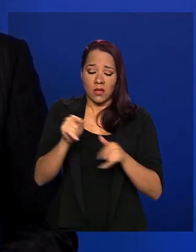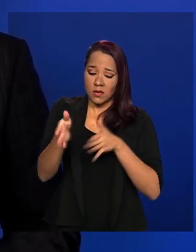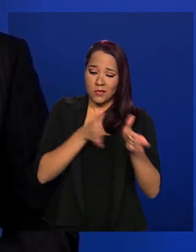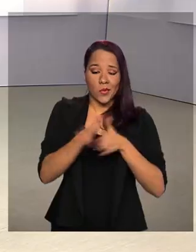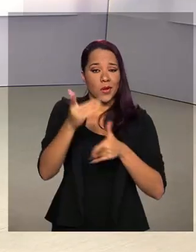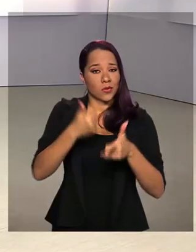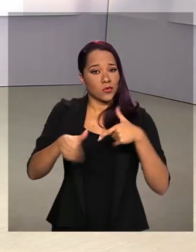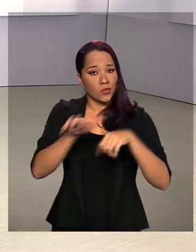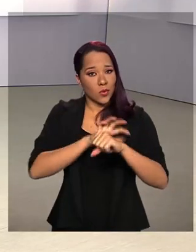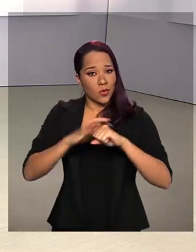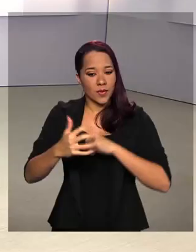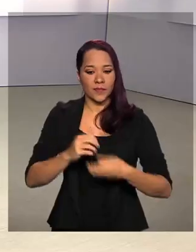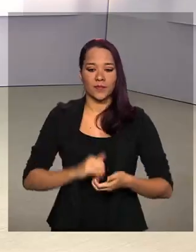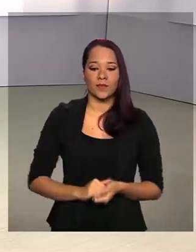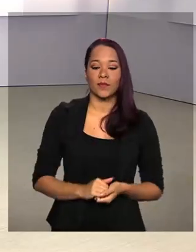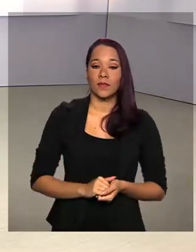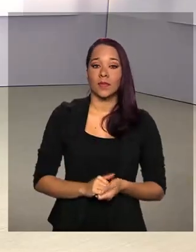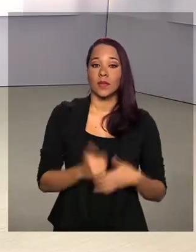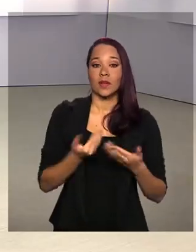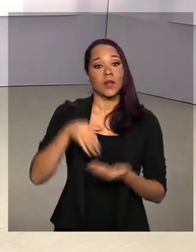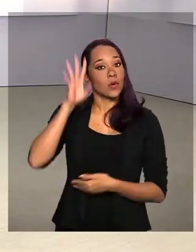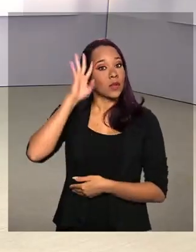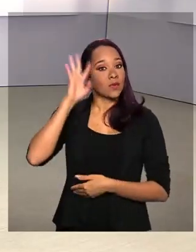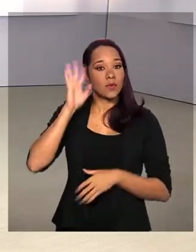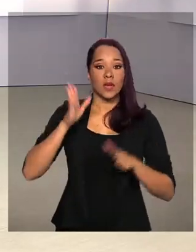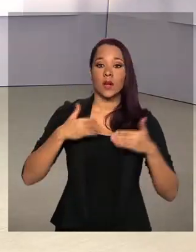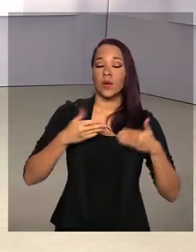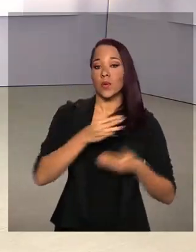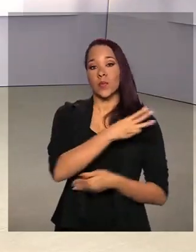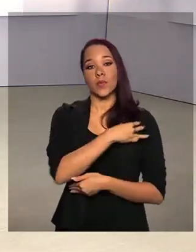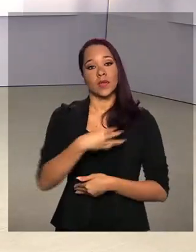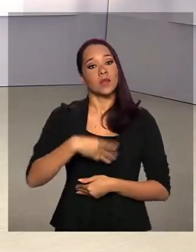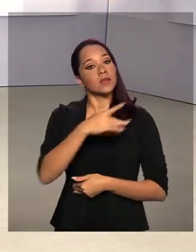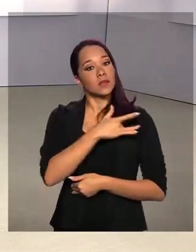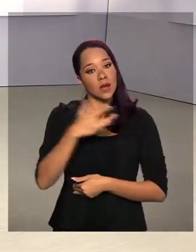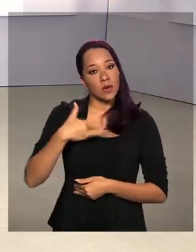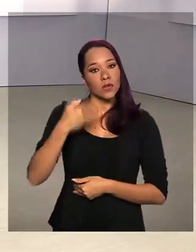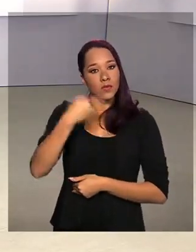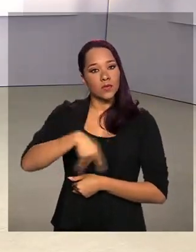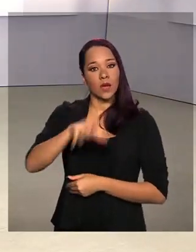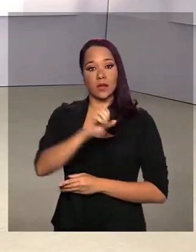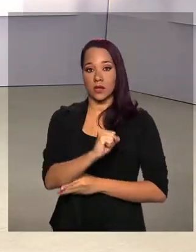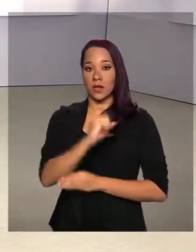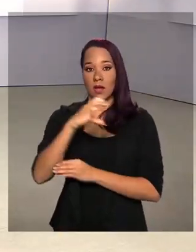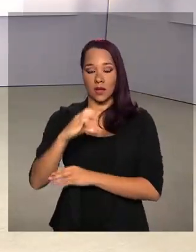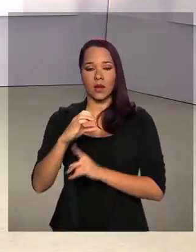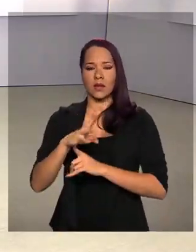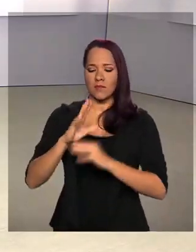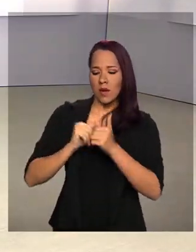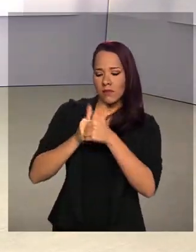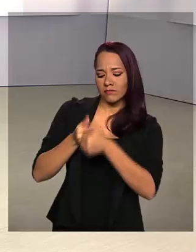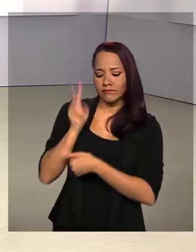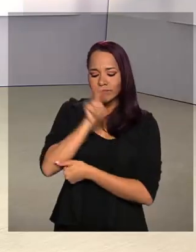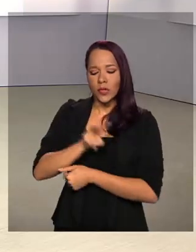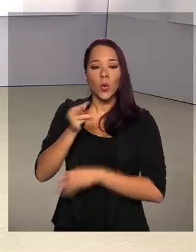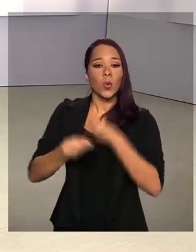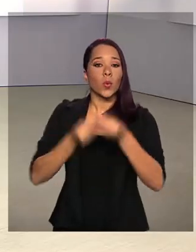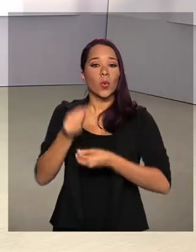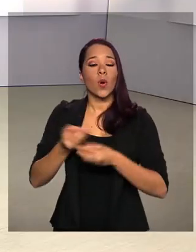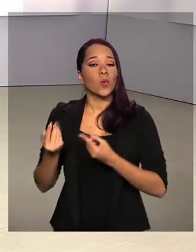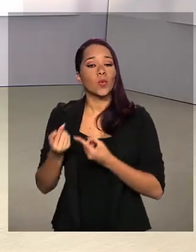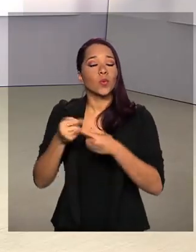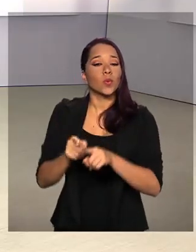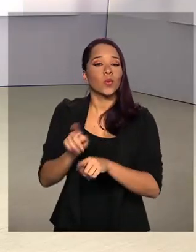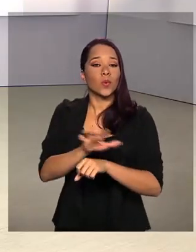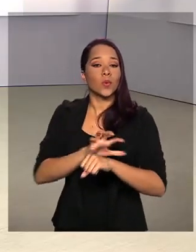pandemia. E nessa quarta-feira, o ministro interino da Saúde esteve em Santa Catarina para acompanhar o enfrentamento à Covid